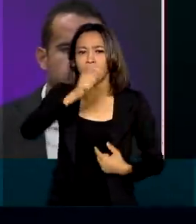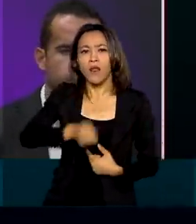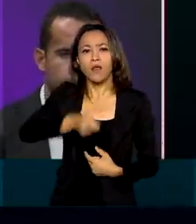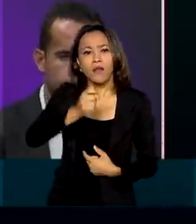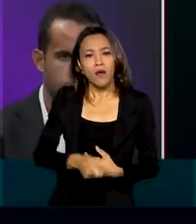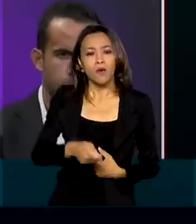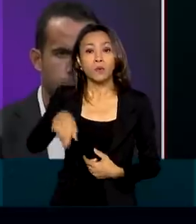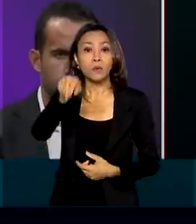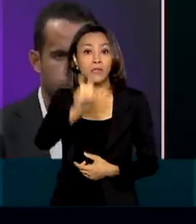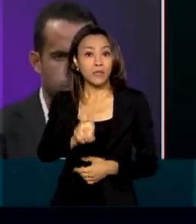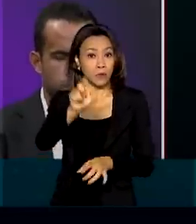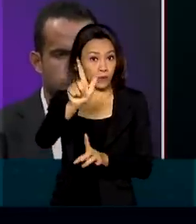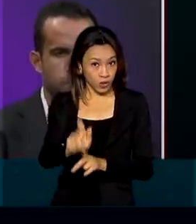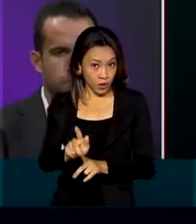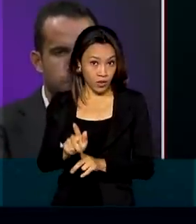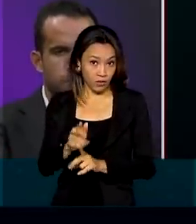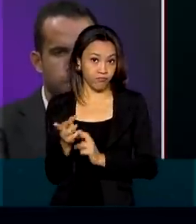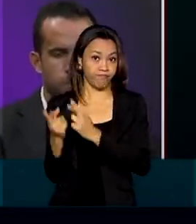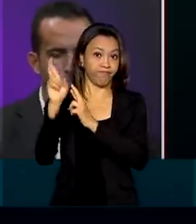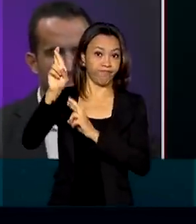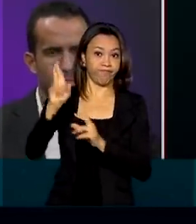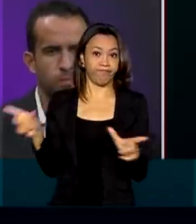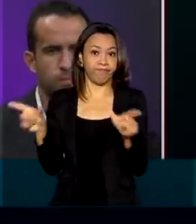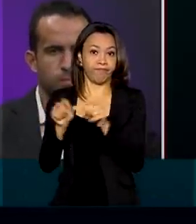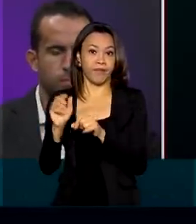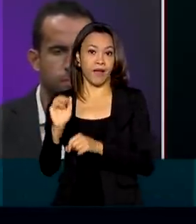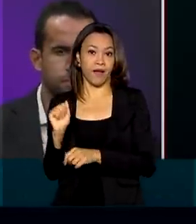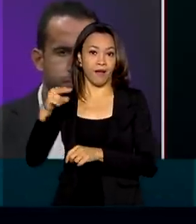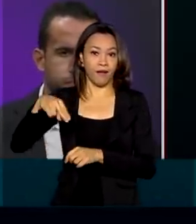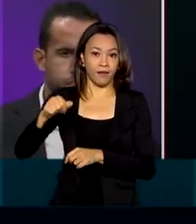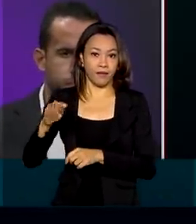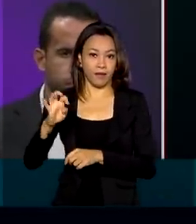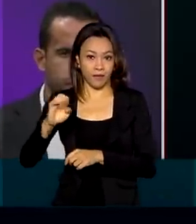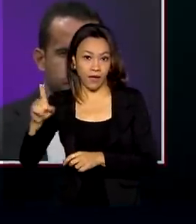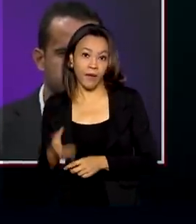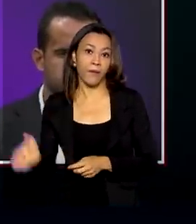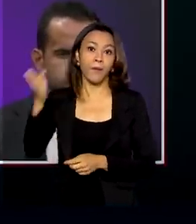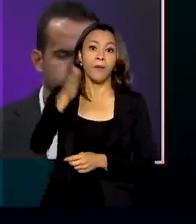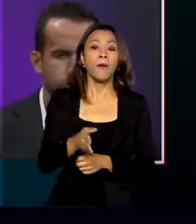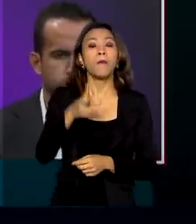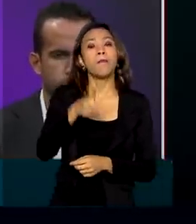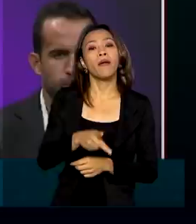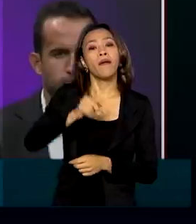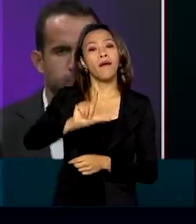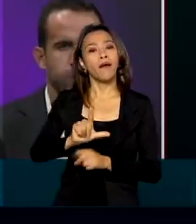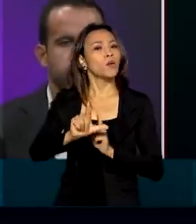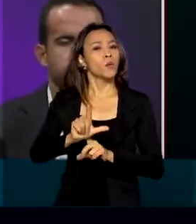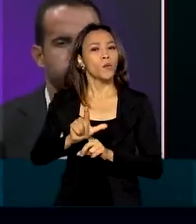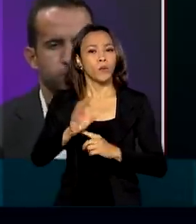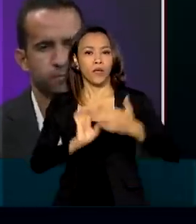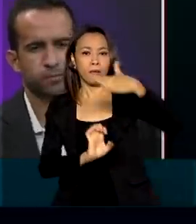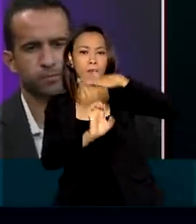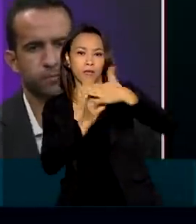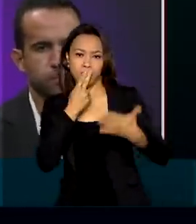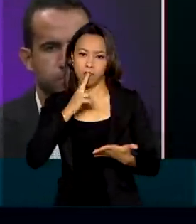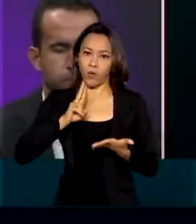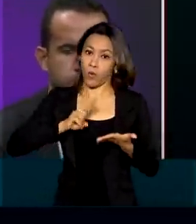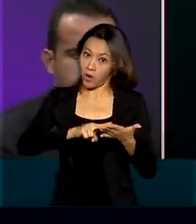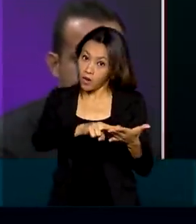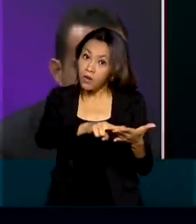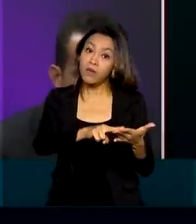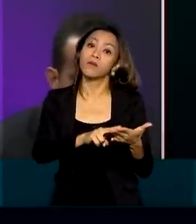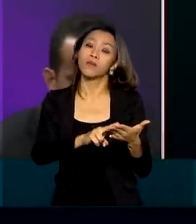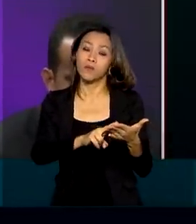que a Anatel está realizando, o PL dos Correios, que vai ser um dos